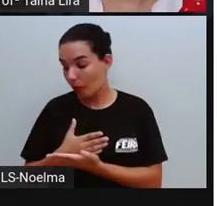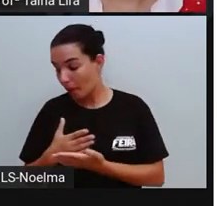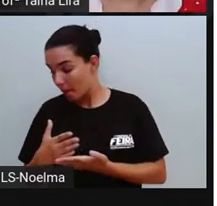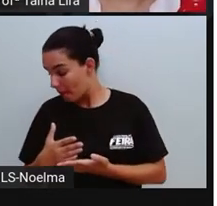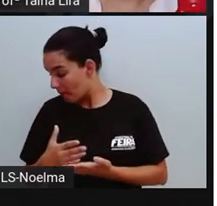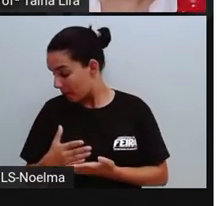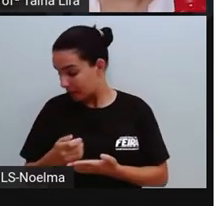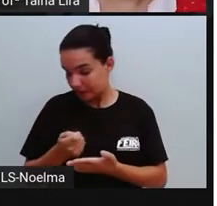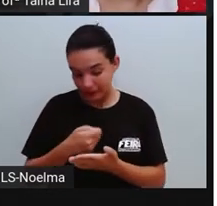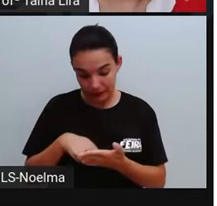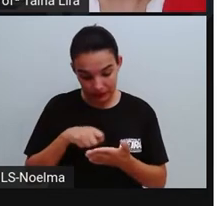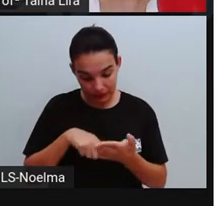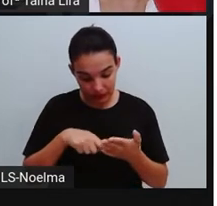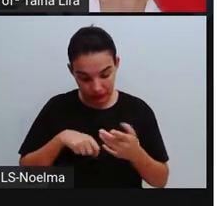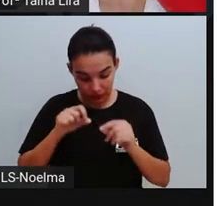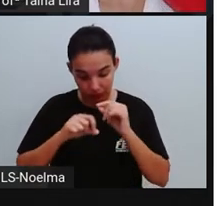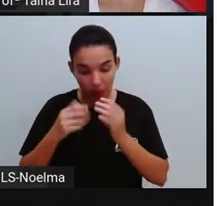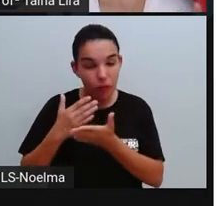a introdução, certo?